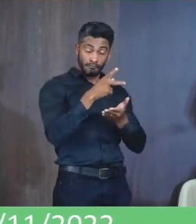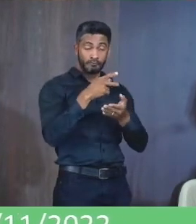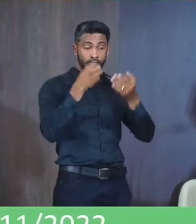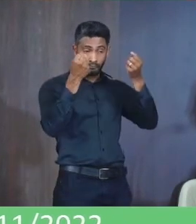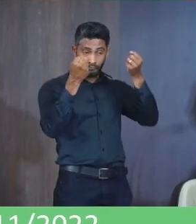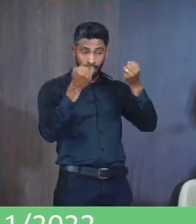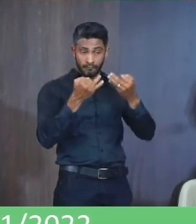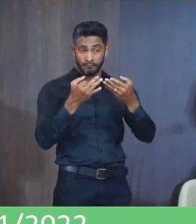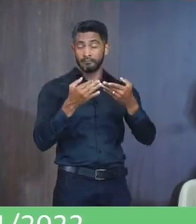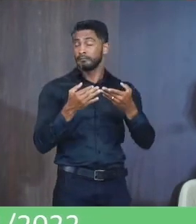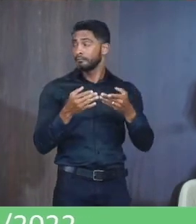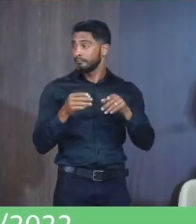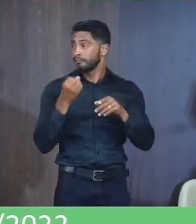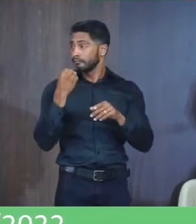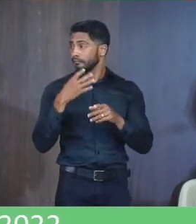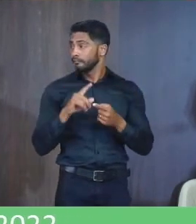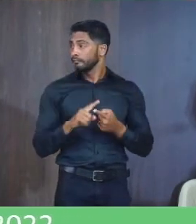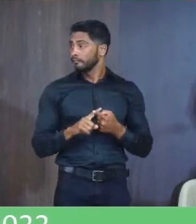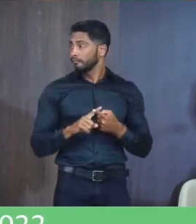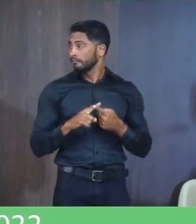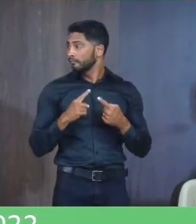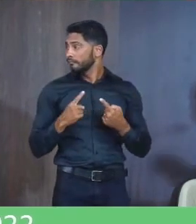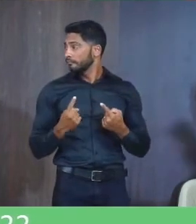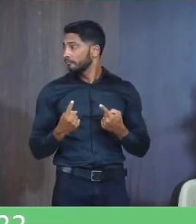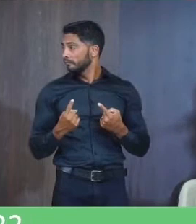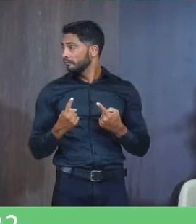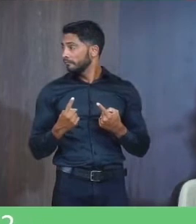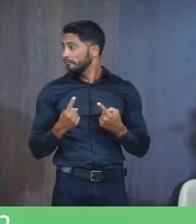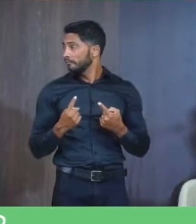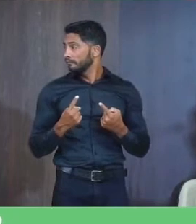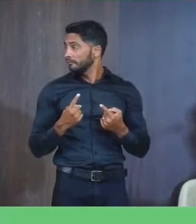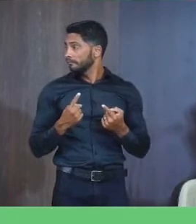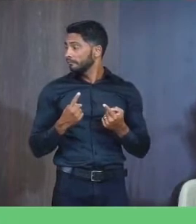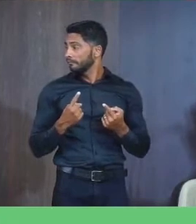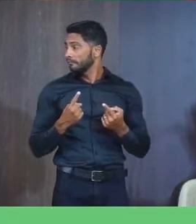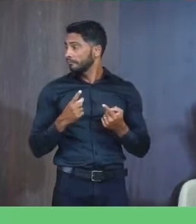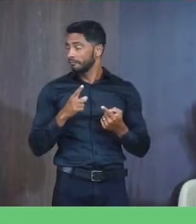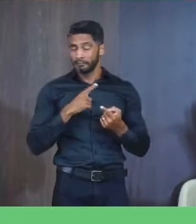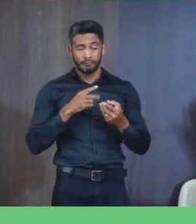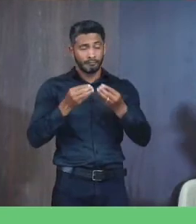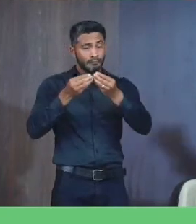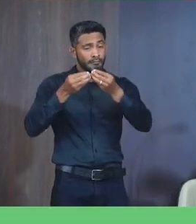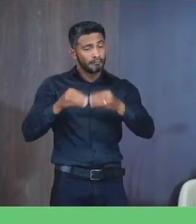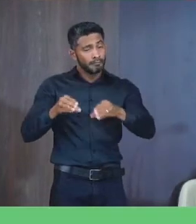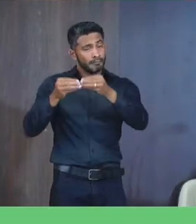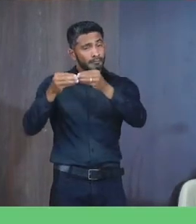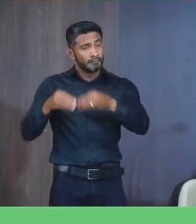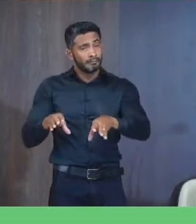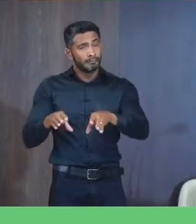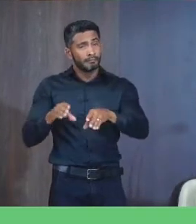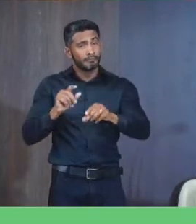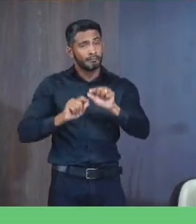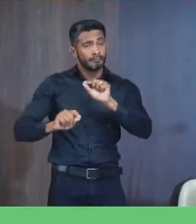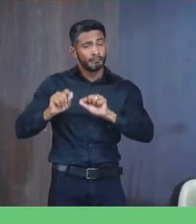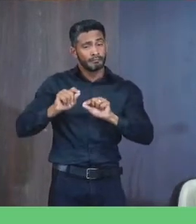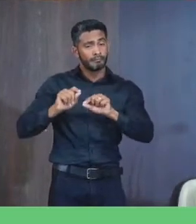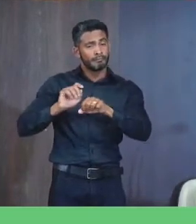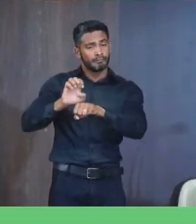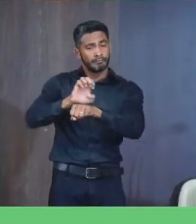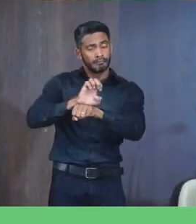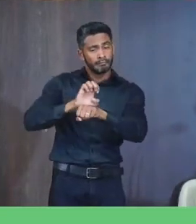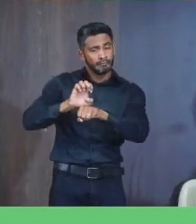Colocou aí Bem colocado Só que Eu vejo Um prejuízo Muito grande Quando o poder